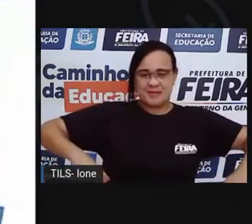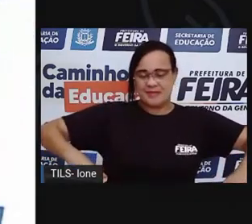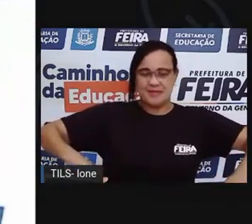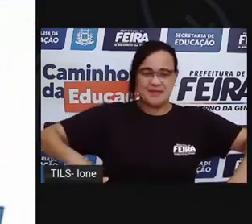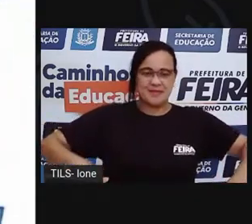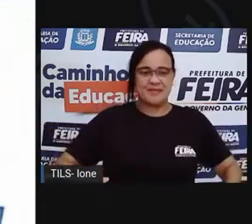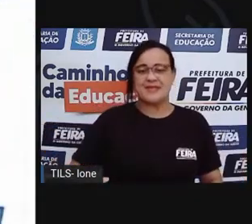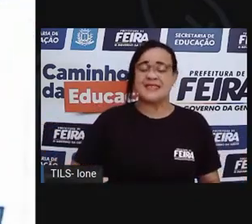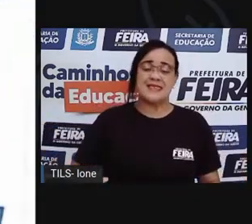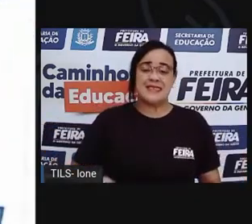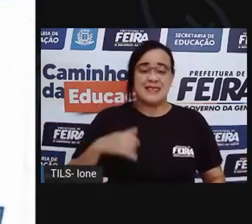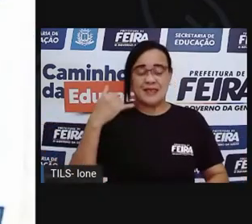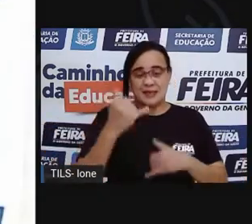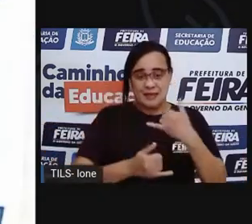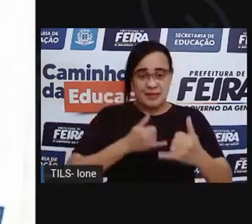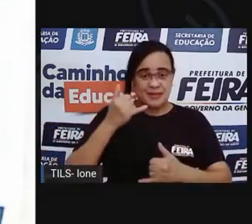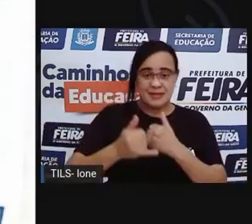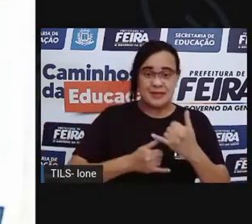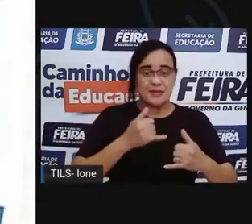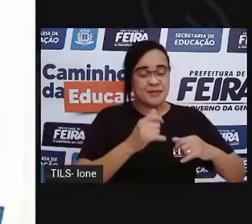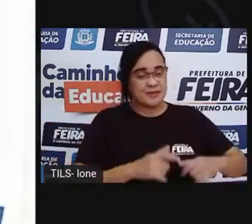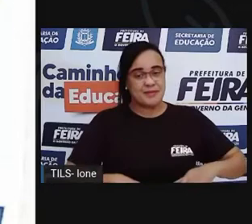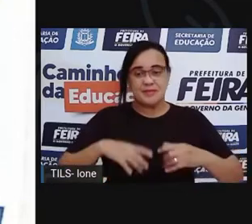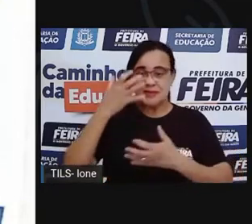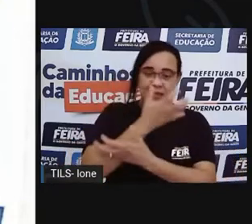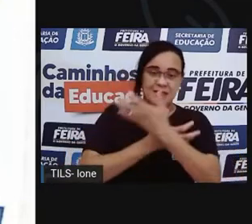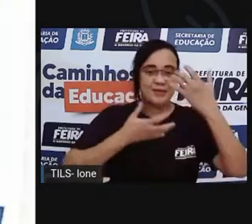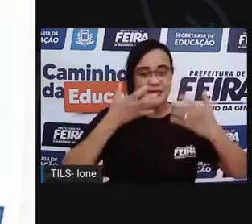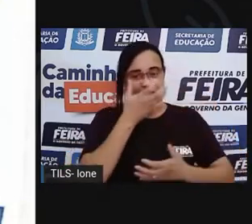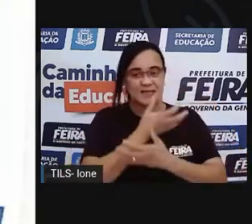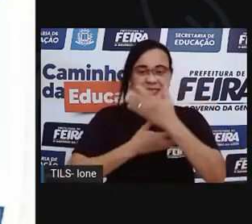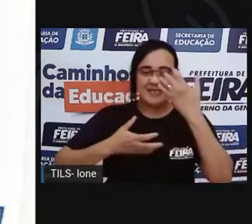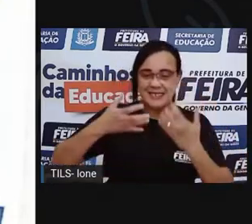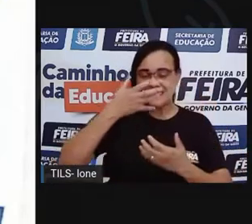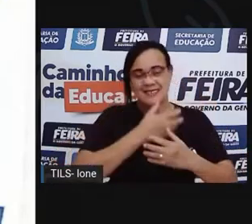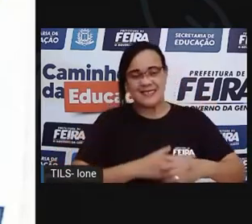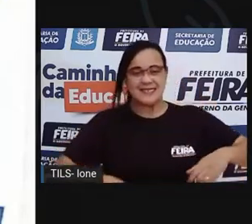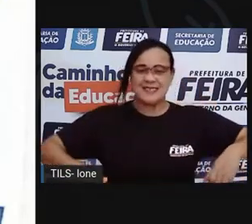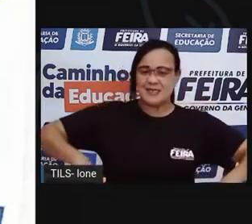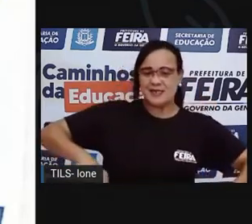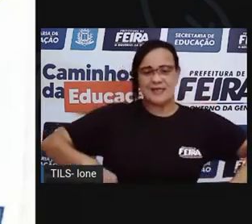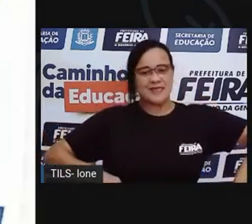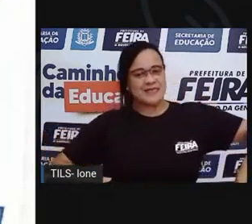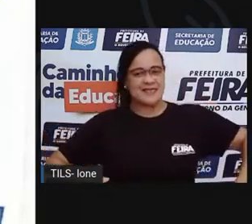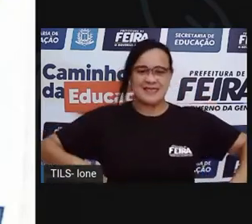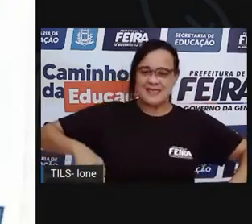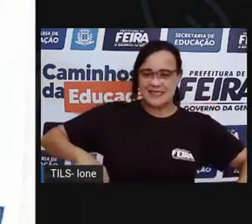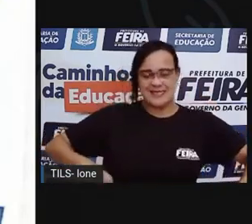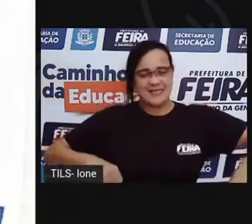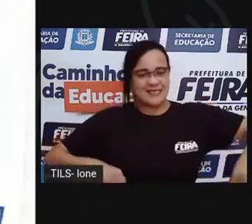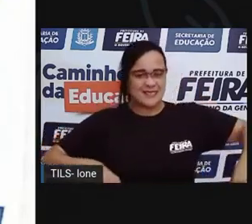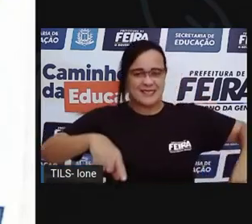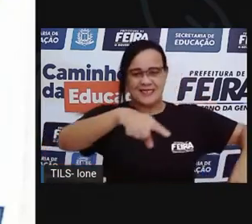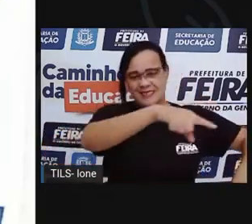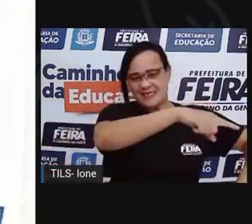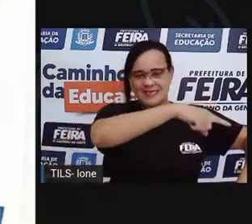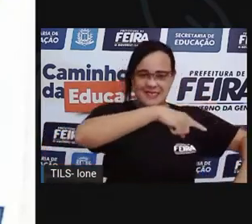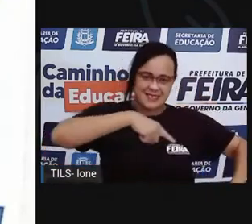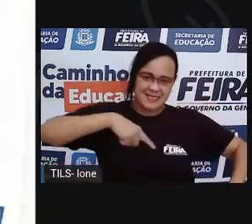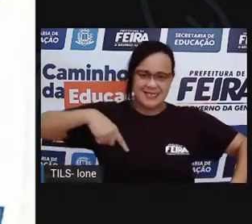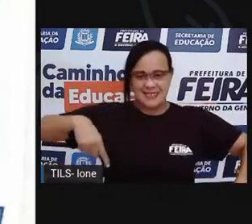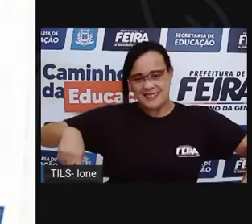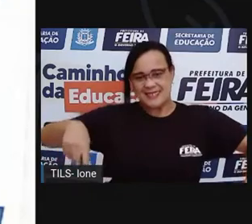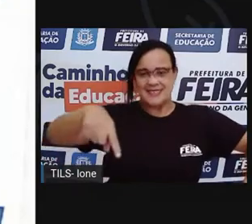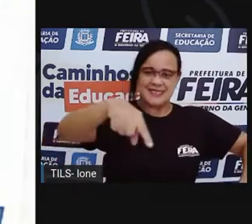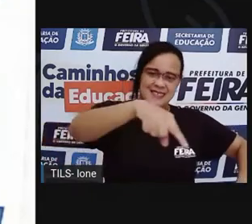Começaram a cantar. Ciranda, cirandinha, vamos todos cirandar. Vamos dar a meia, volta, volta